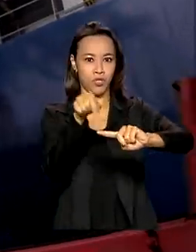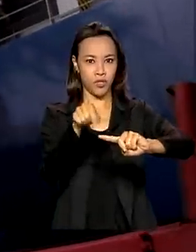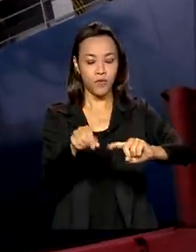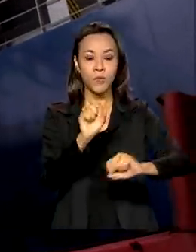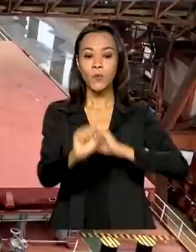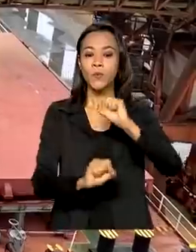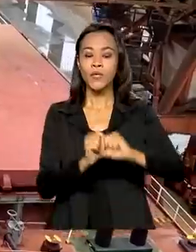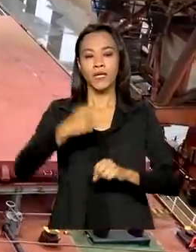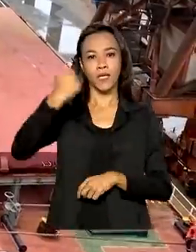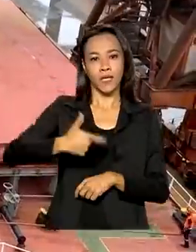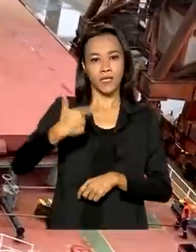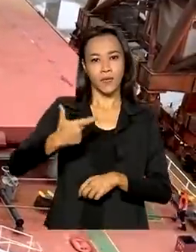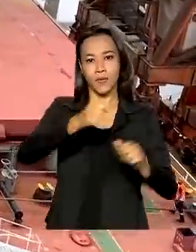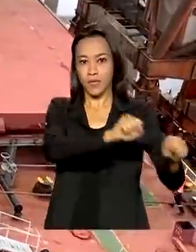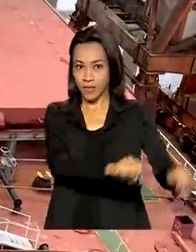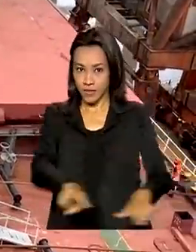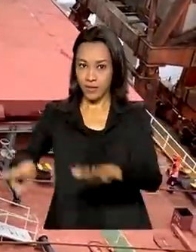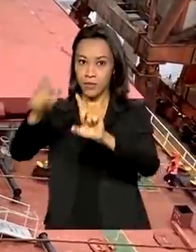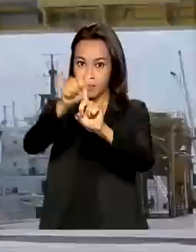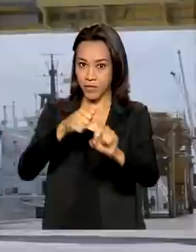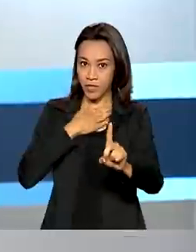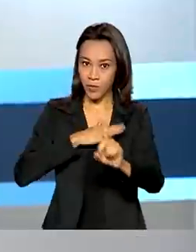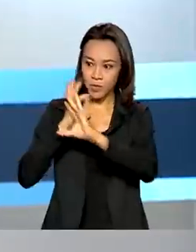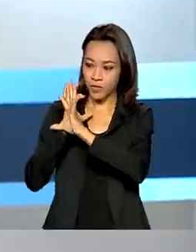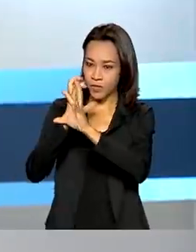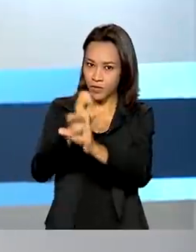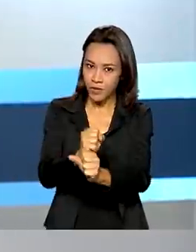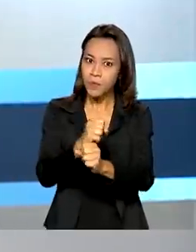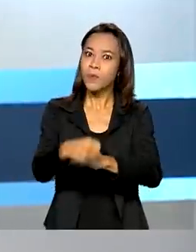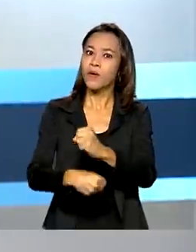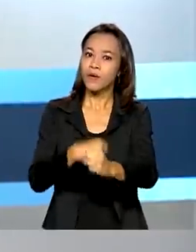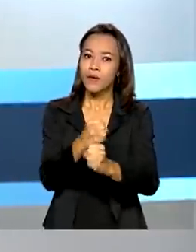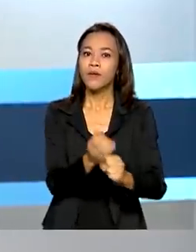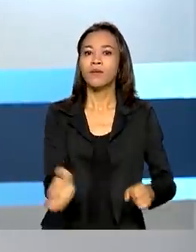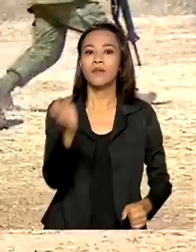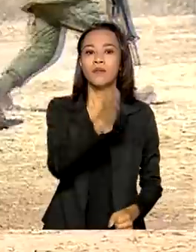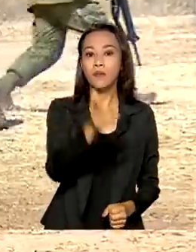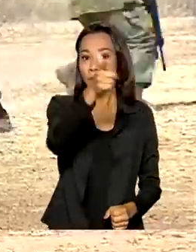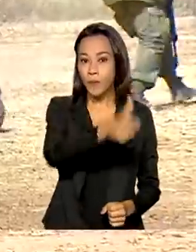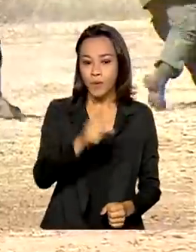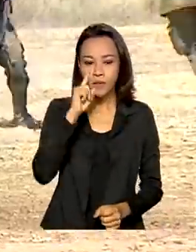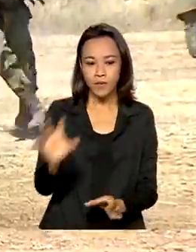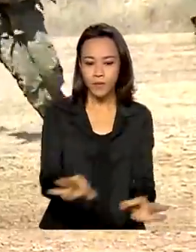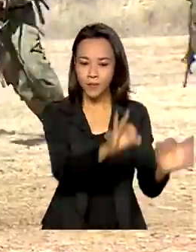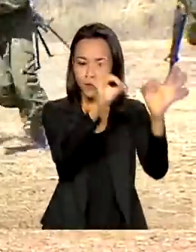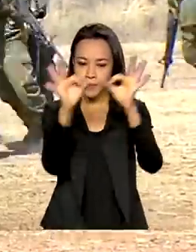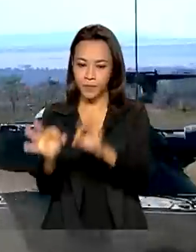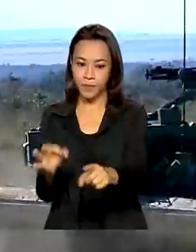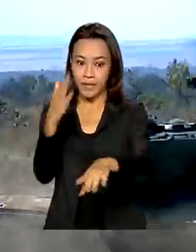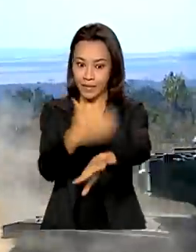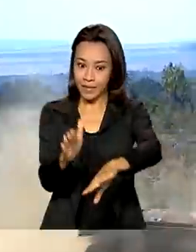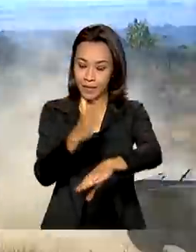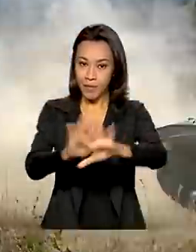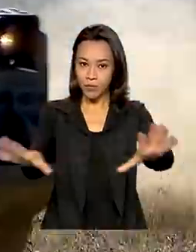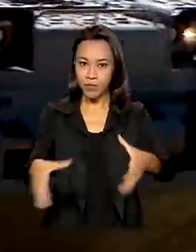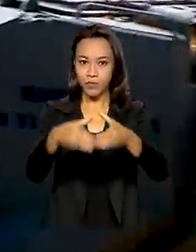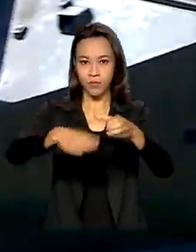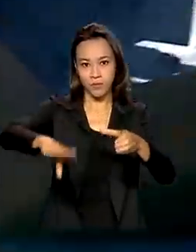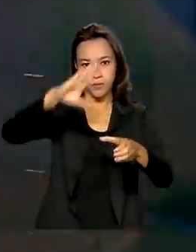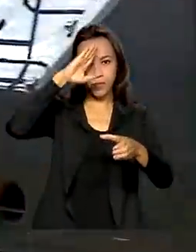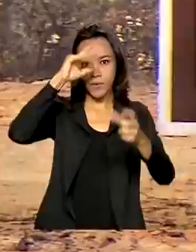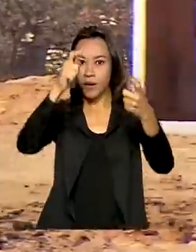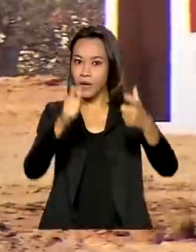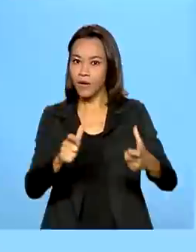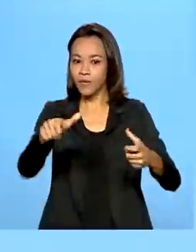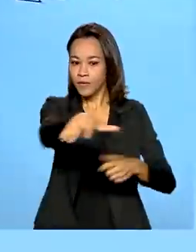segunda semana de agosto e no acumulado do ano. E uma reportagem sobre o treinamento das Forças Armadas no campo